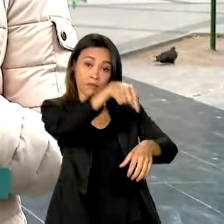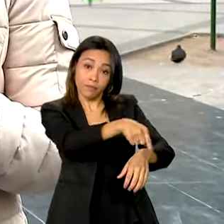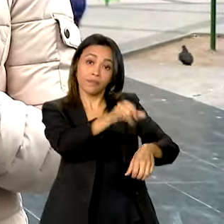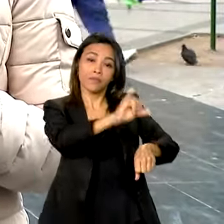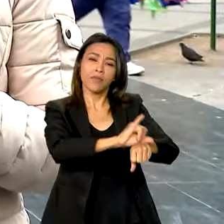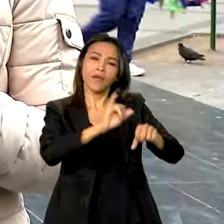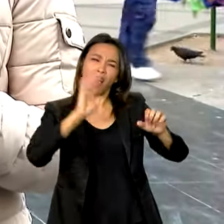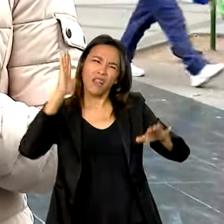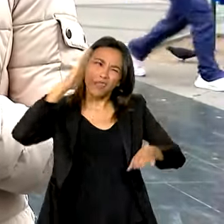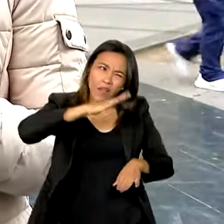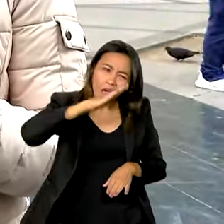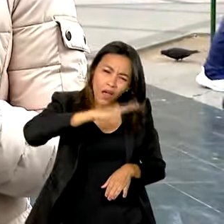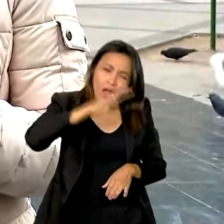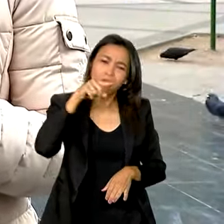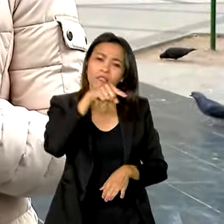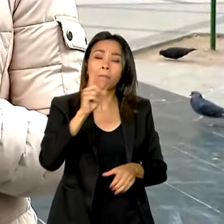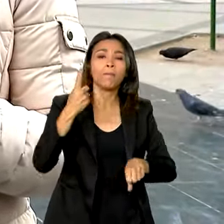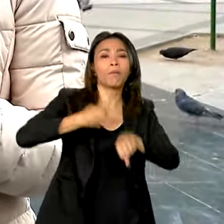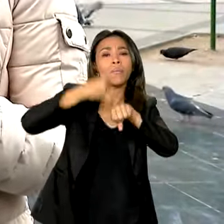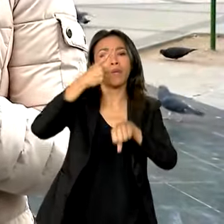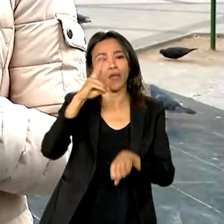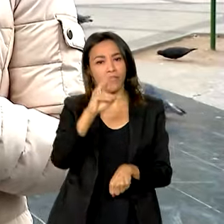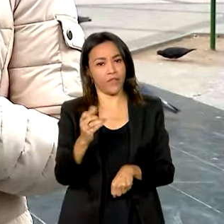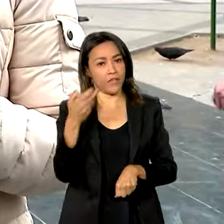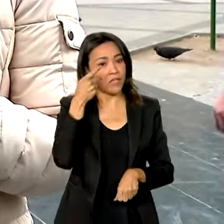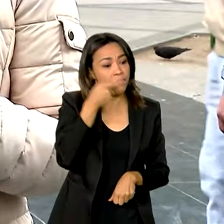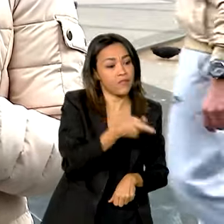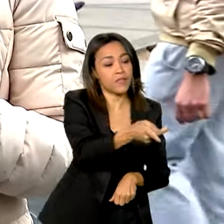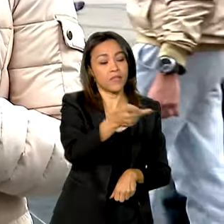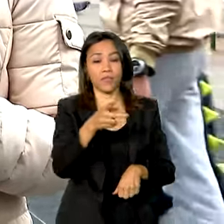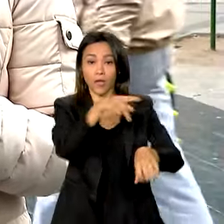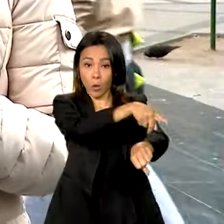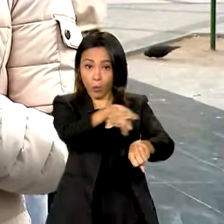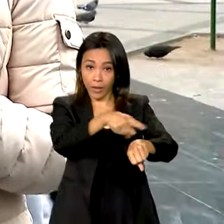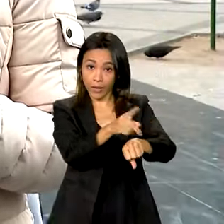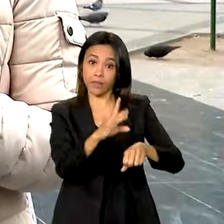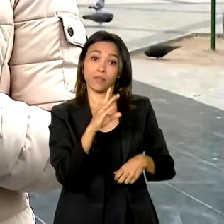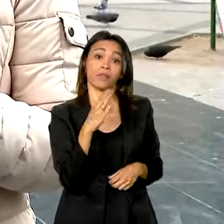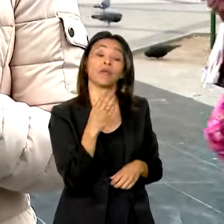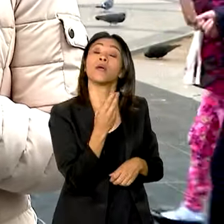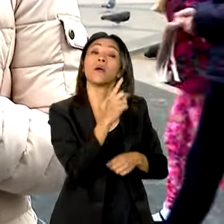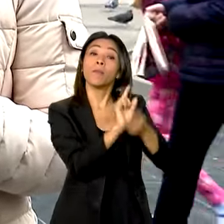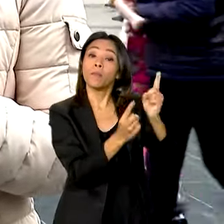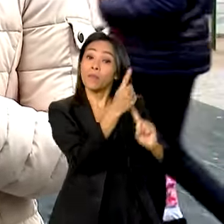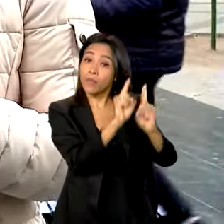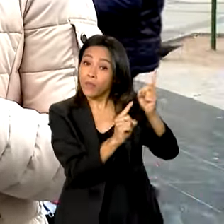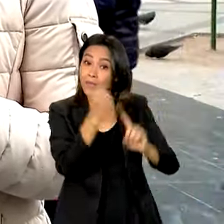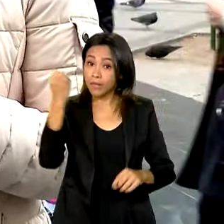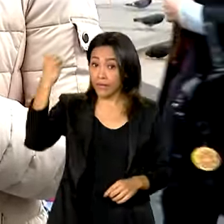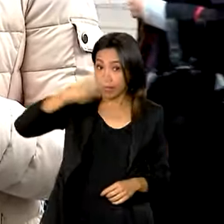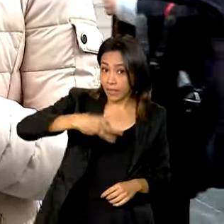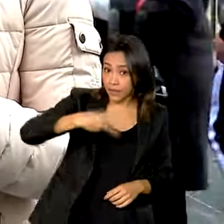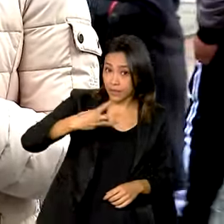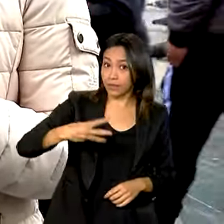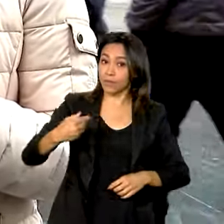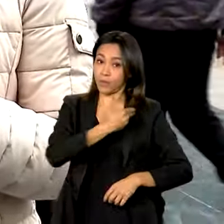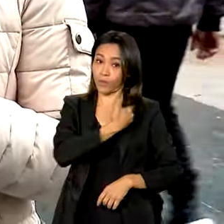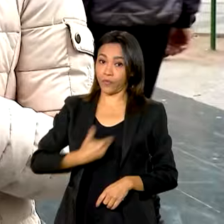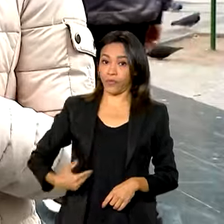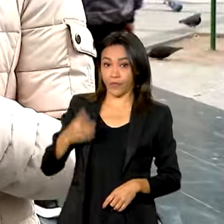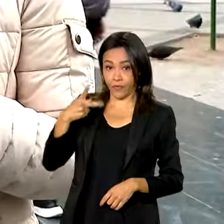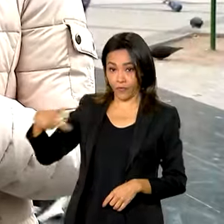fim do dia. É a primeira vez que Lula visita a Bolívia neste terceiro mandato. O presidente terá aqui uma reunião